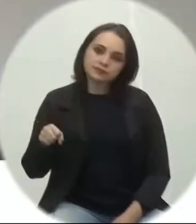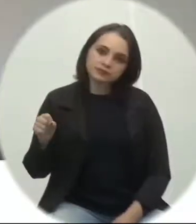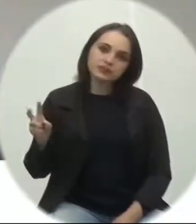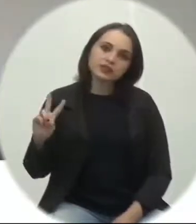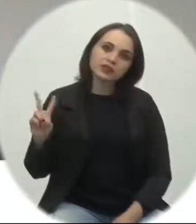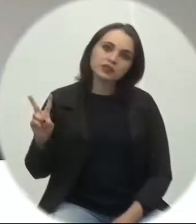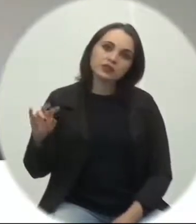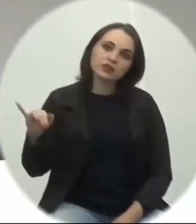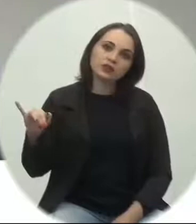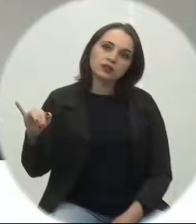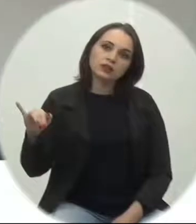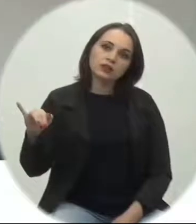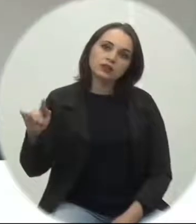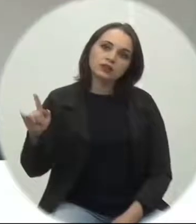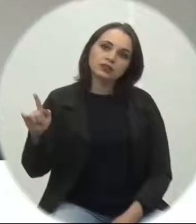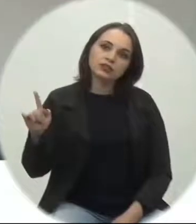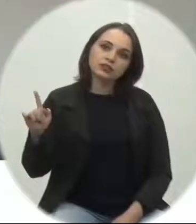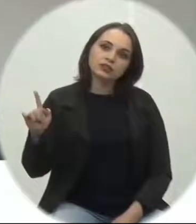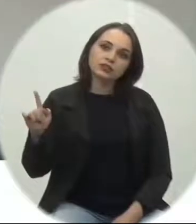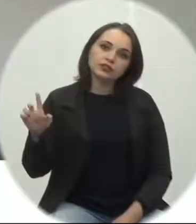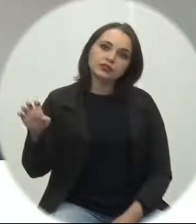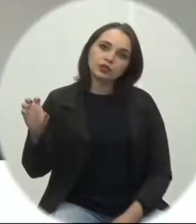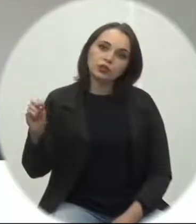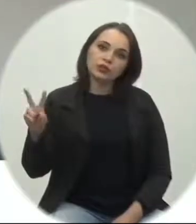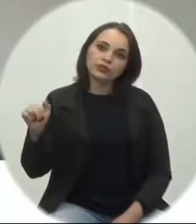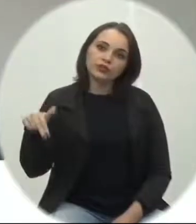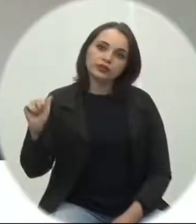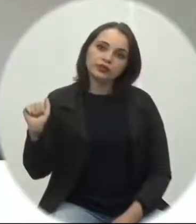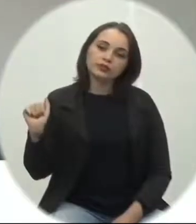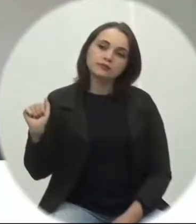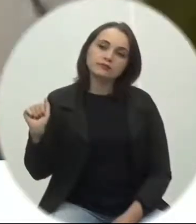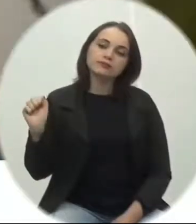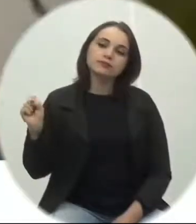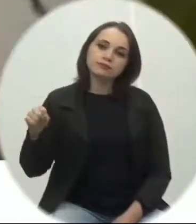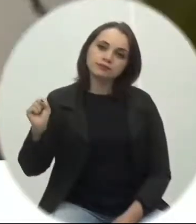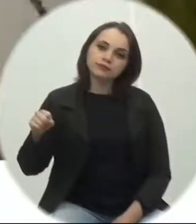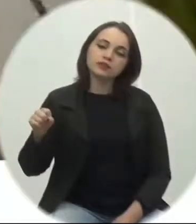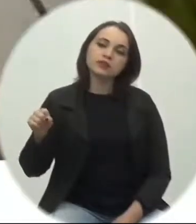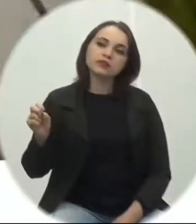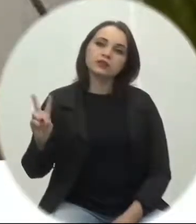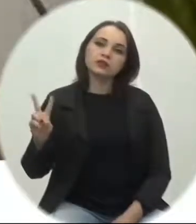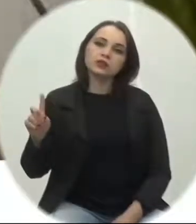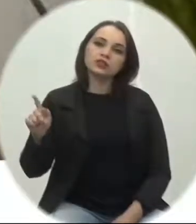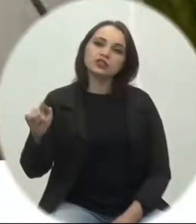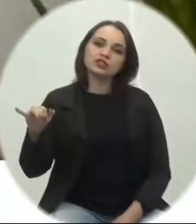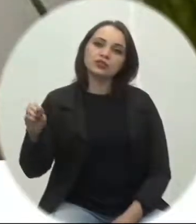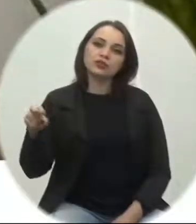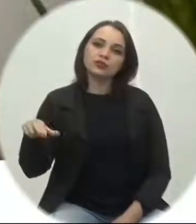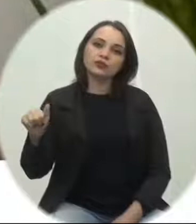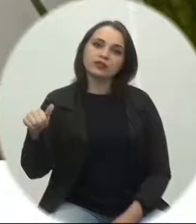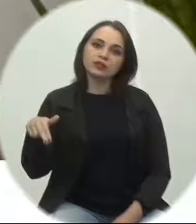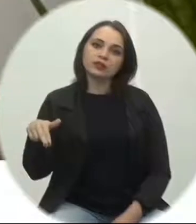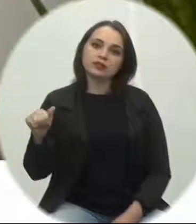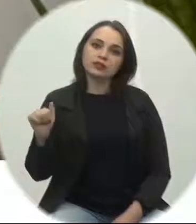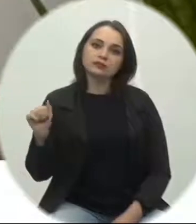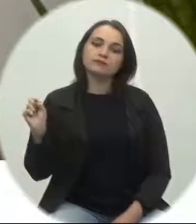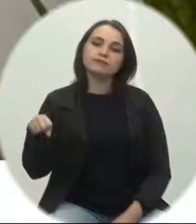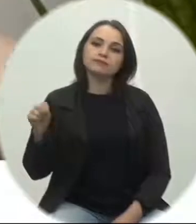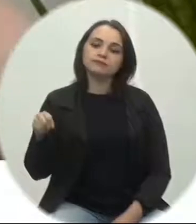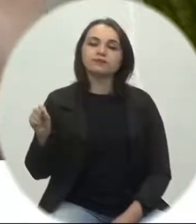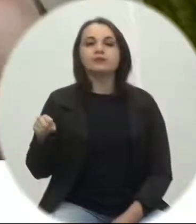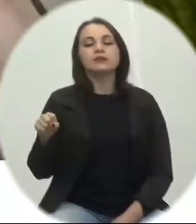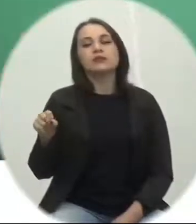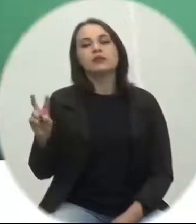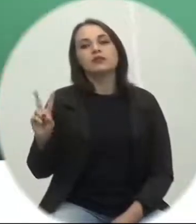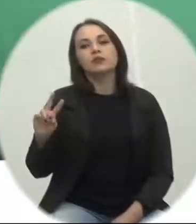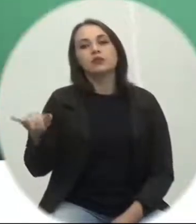favor, vereadora Giovana Zanetti. A favor. A favor, vereadora Giovana Mondardo. A favor. A